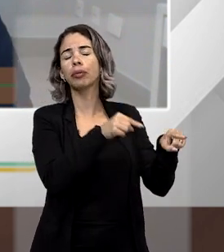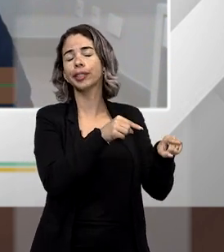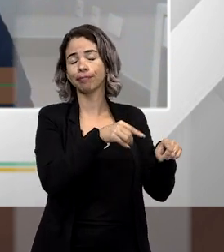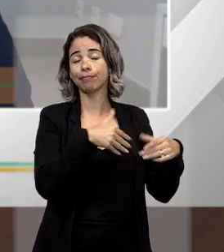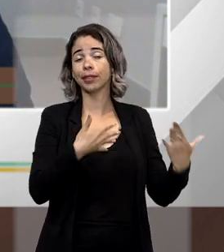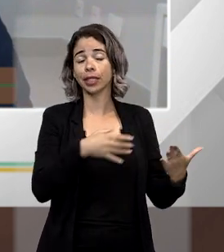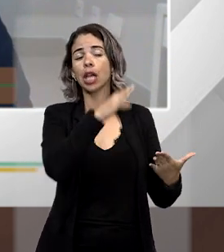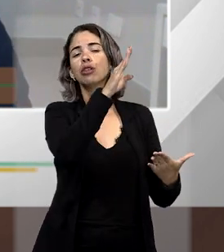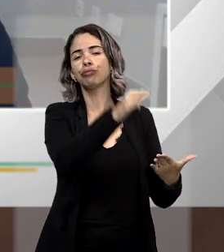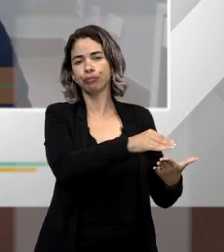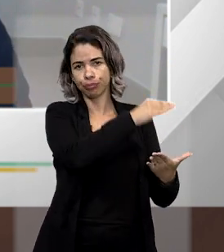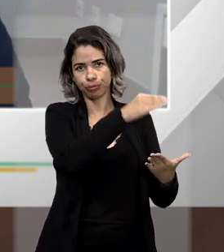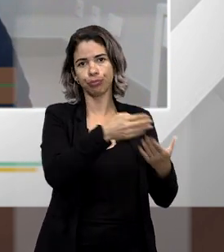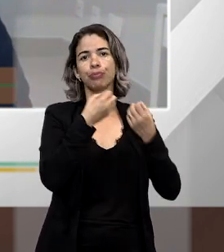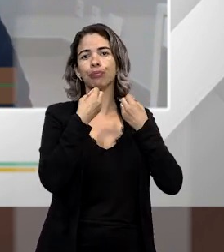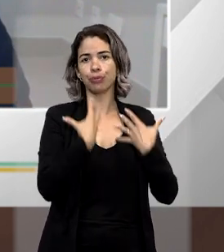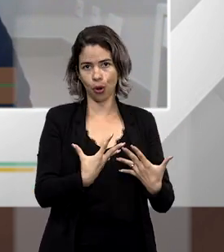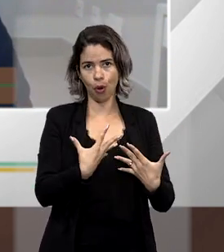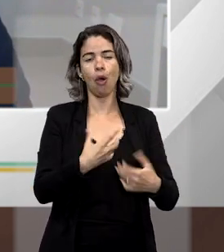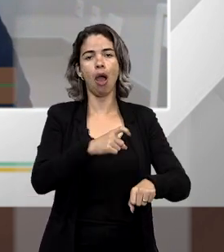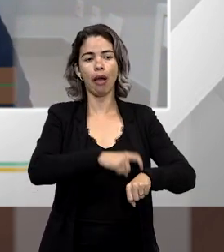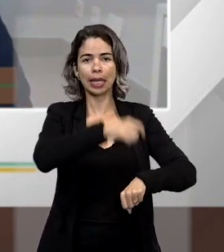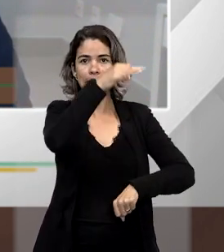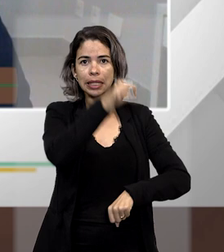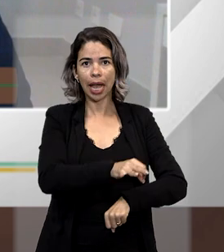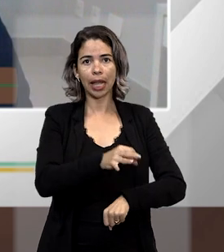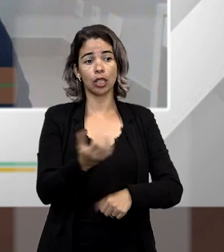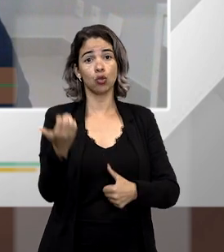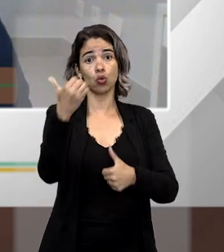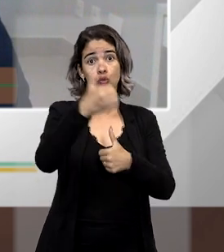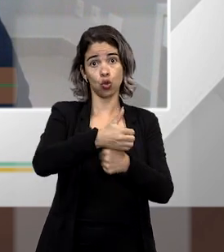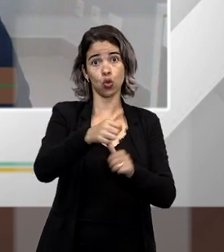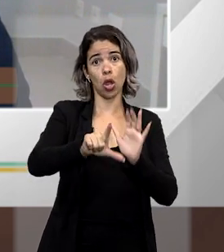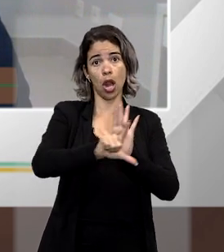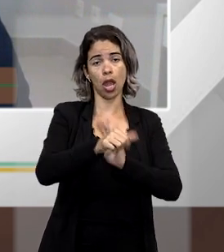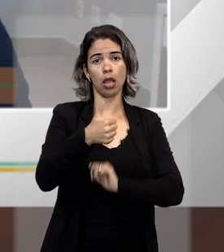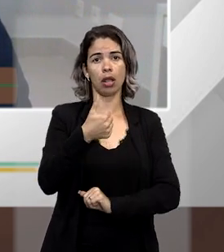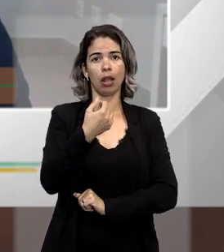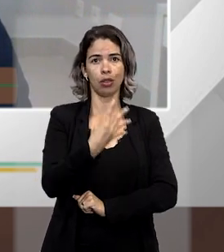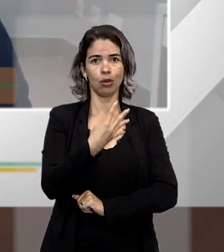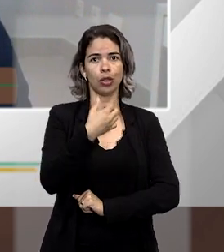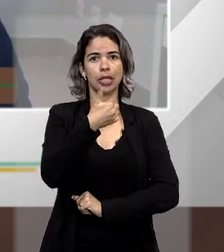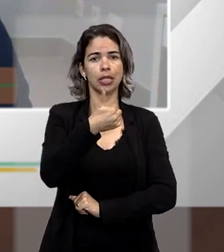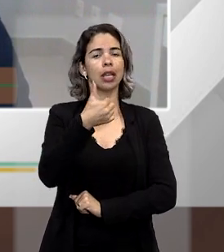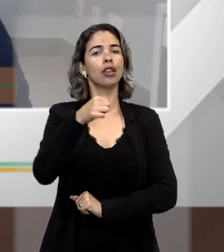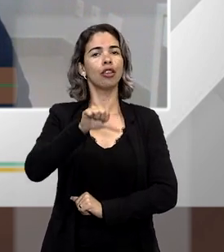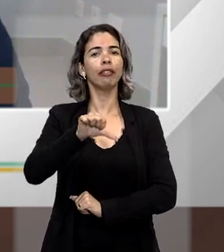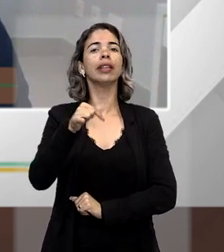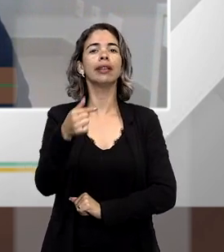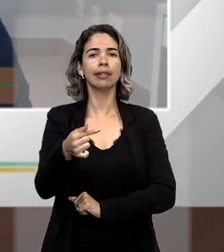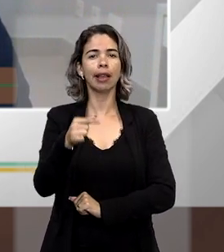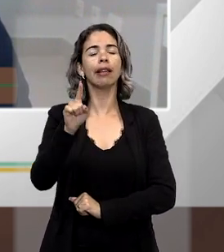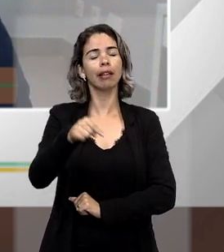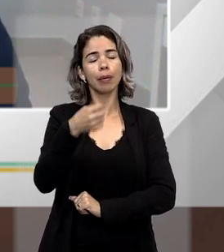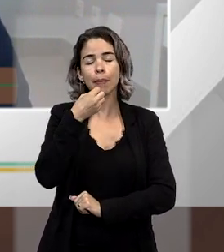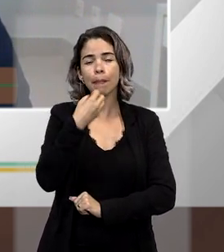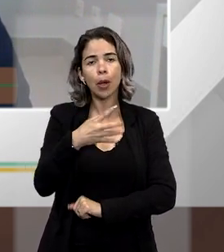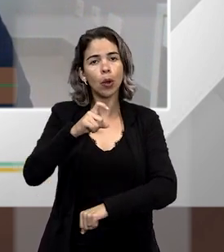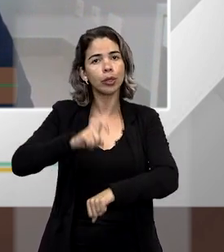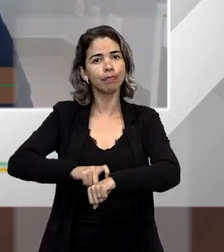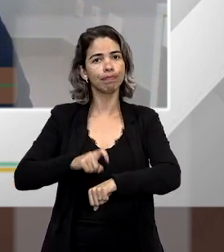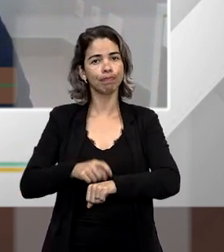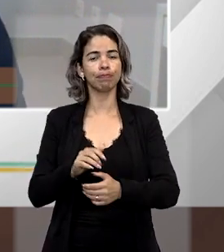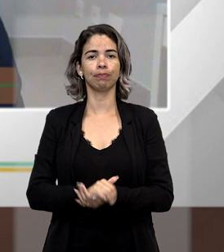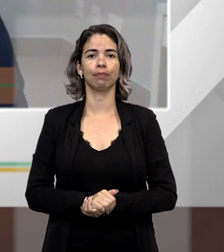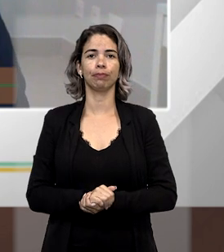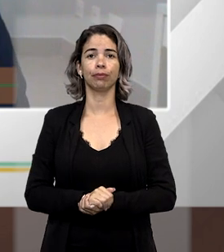Então, realmente, a revogação veio em boa hora e a substituição pela Lei 14.197 também foi feita em boa hora.